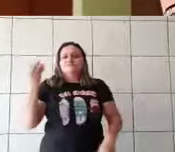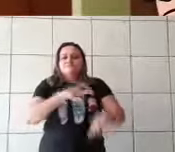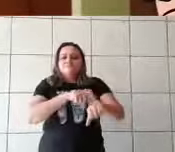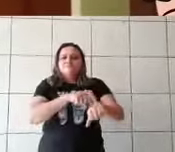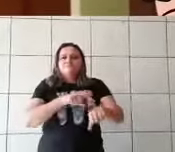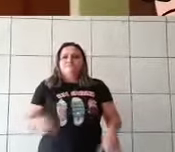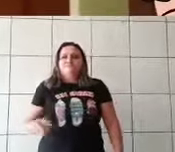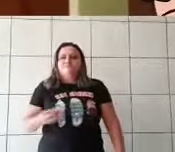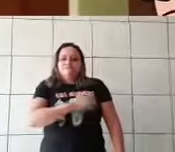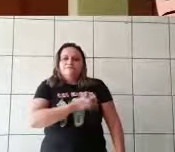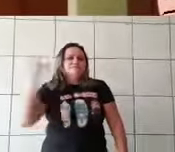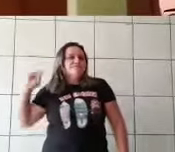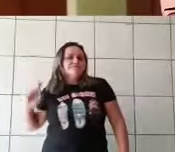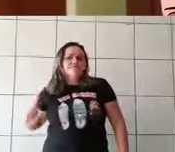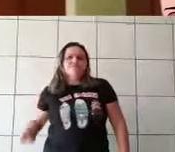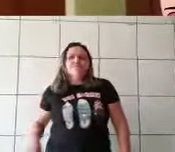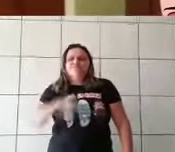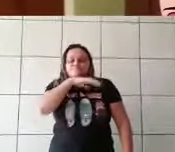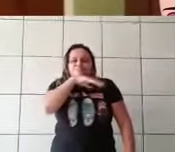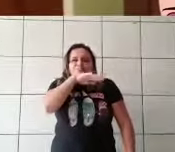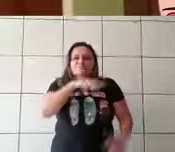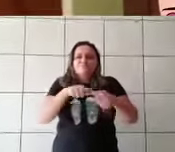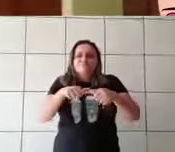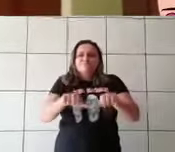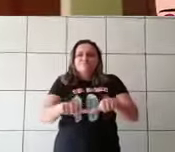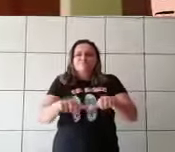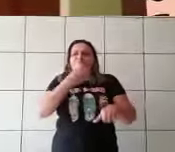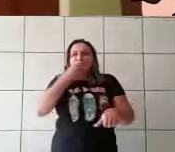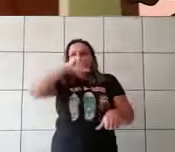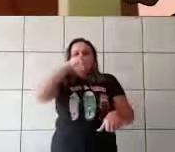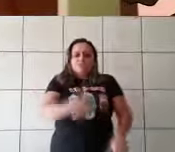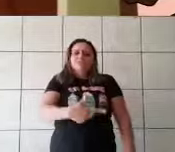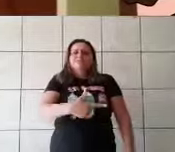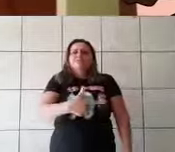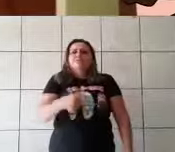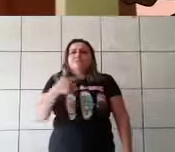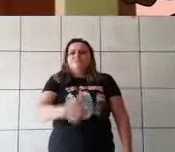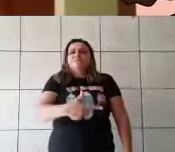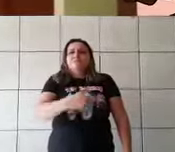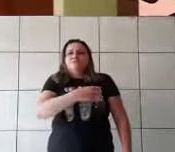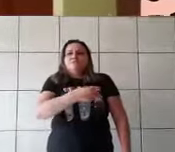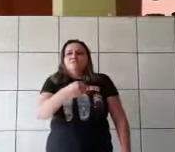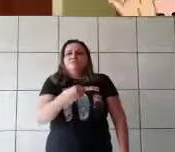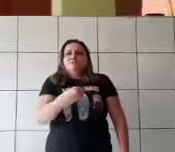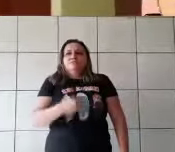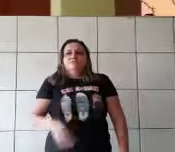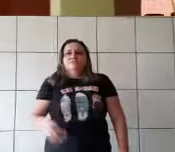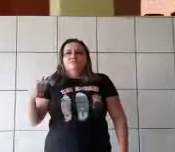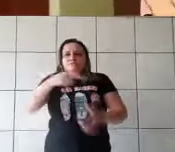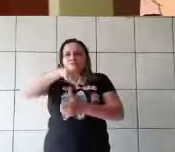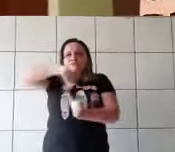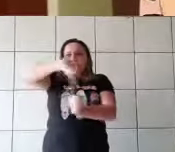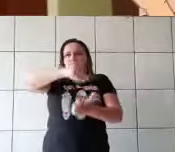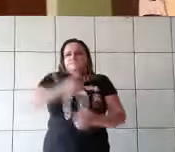E foi quando a vida de Cinderela piorou bastante. A madrasta e suas filhas tornaram a vida da